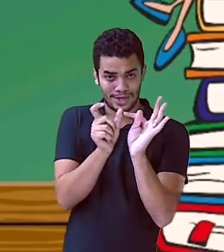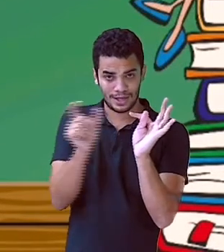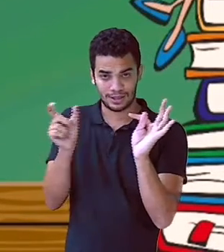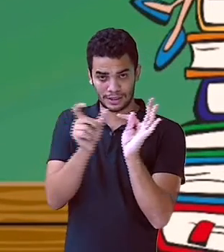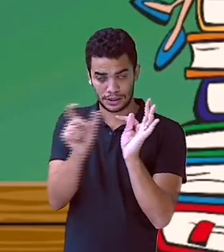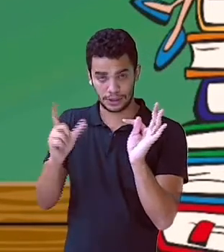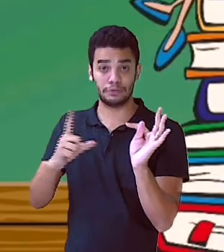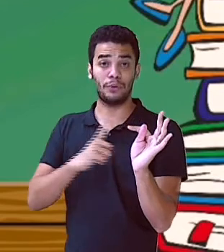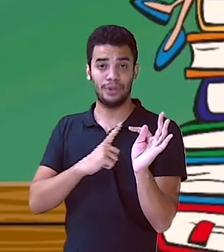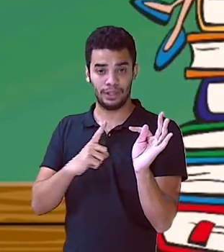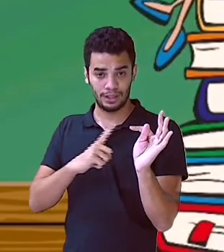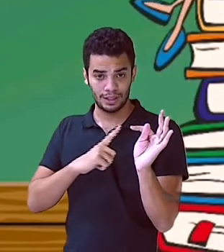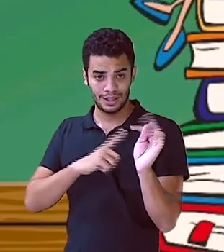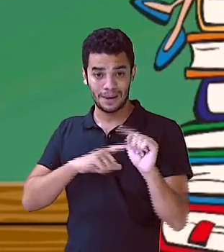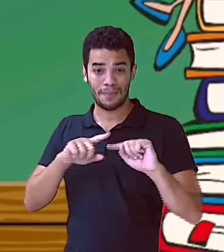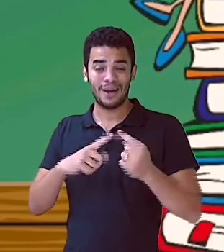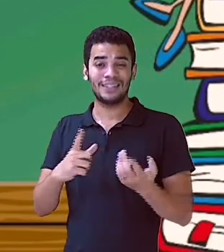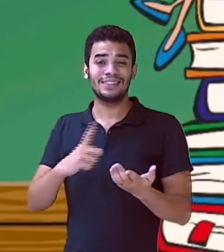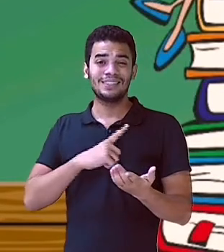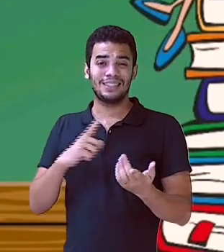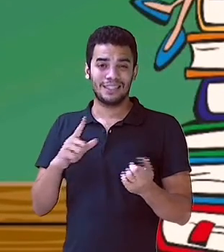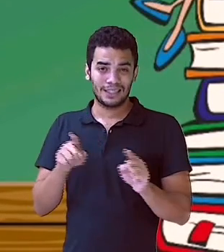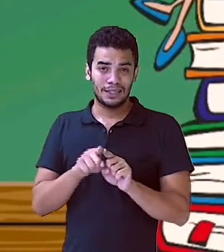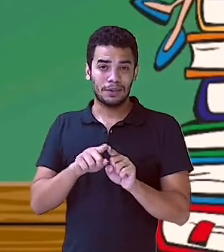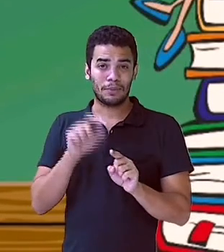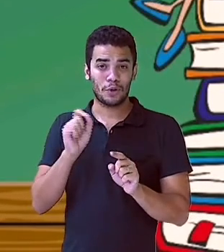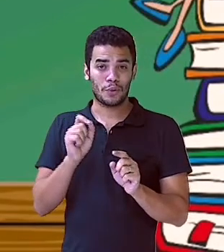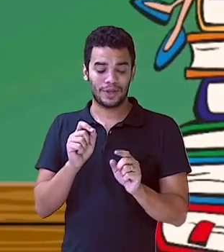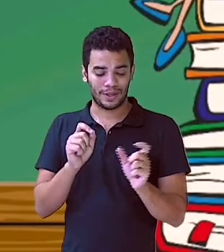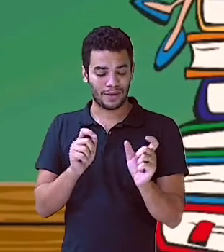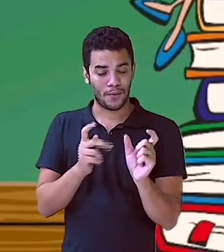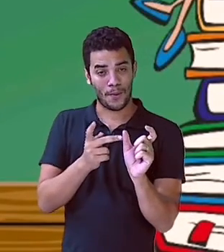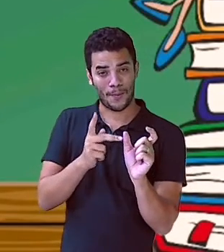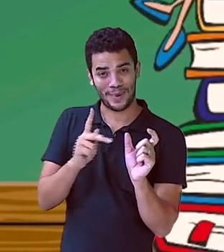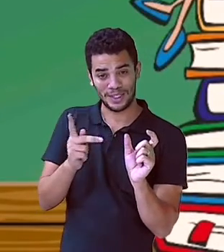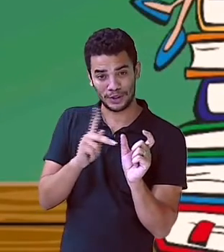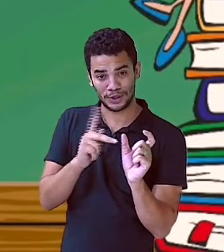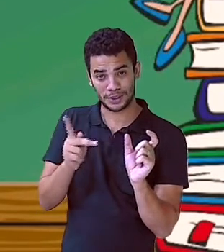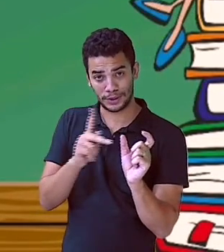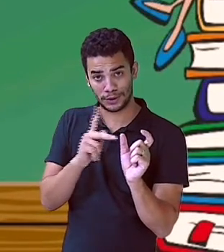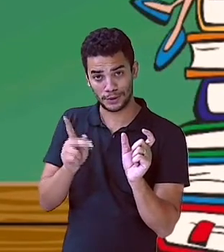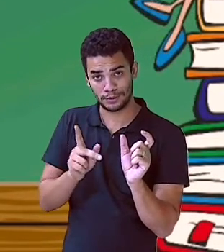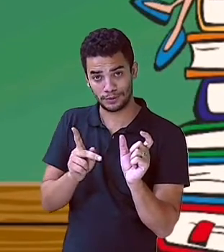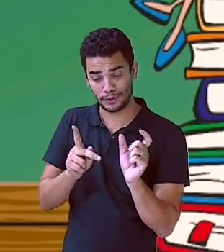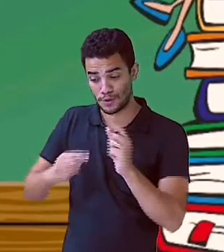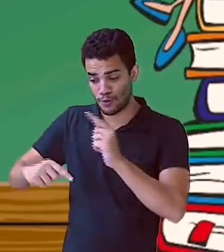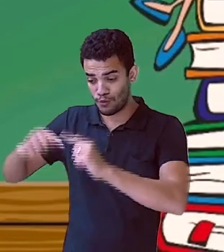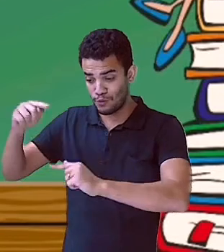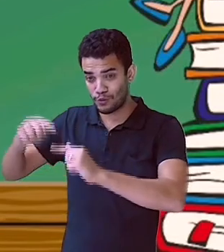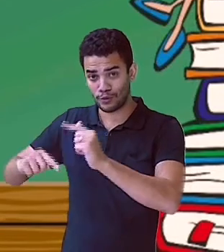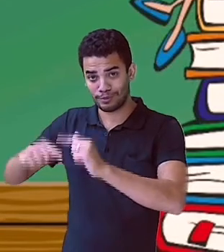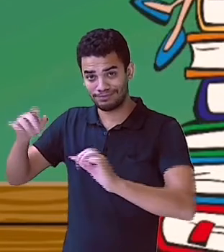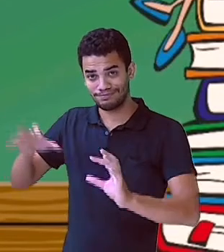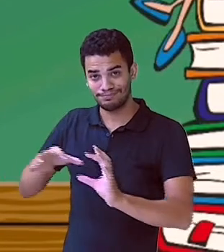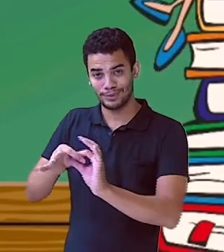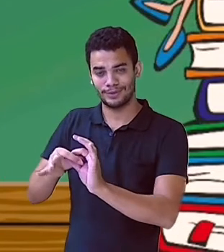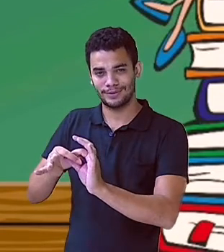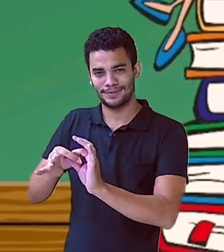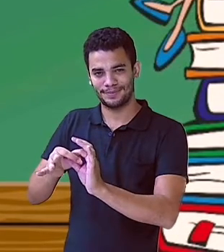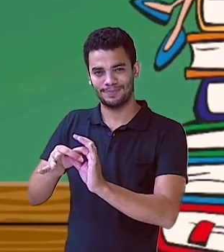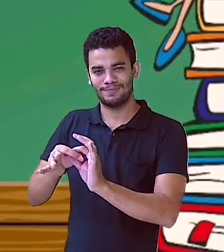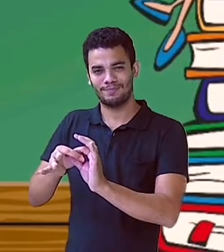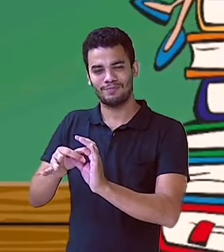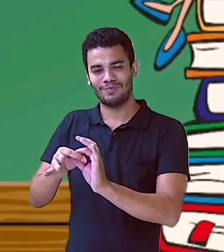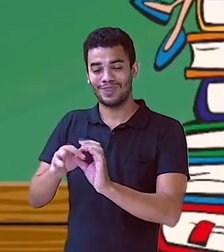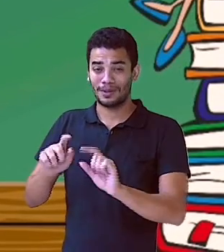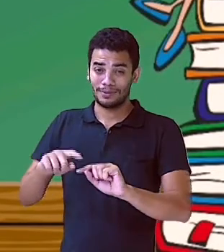predicativo do objeto. Predicativo se refere a característica, não mesmo? Agora, quando eu falo de